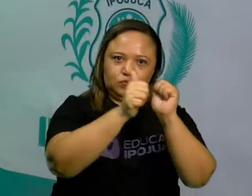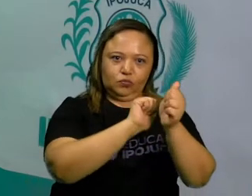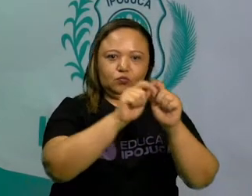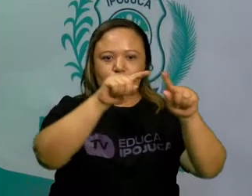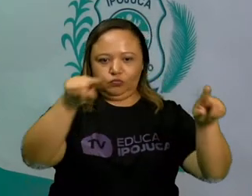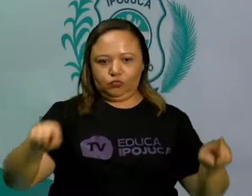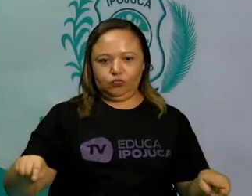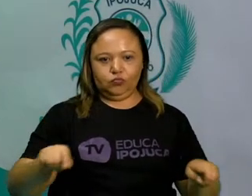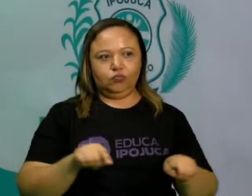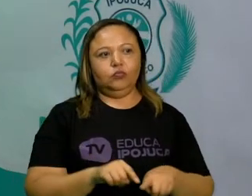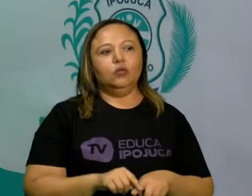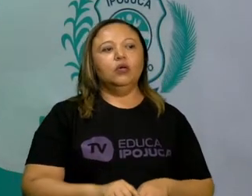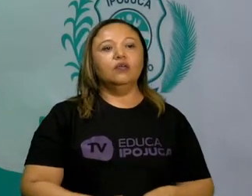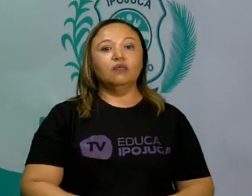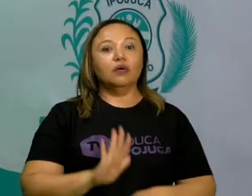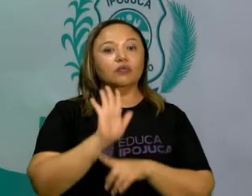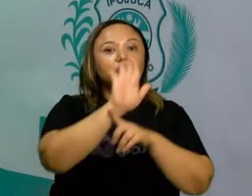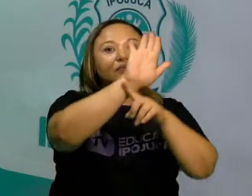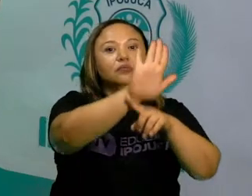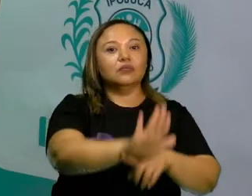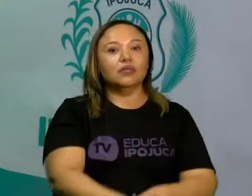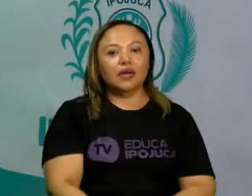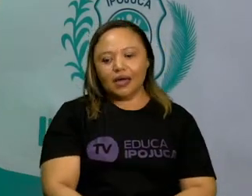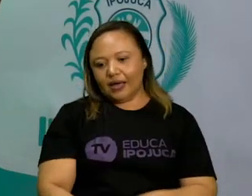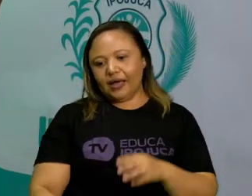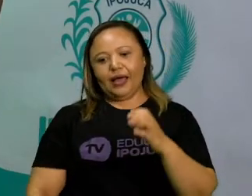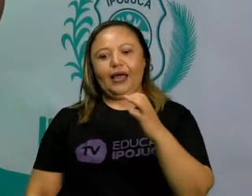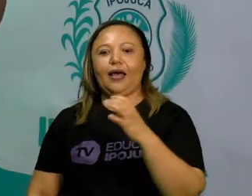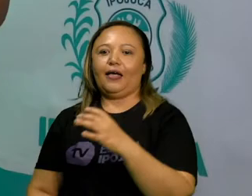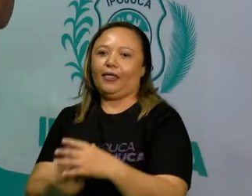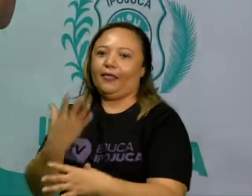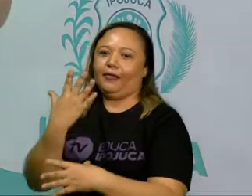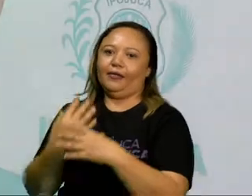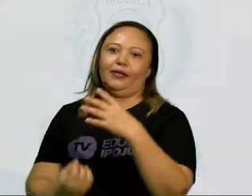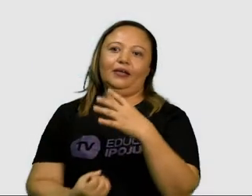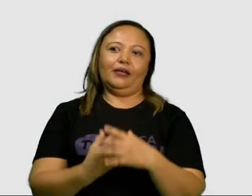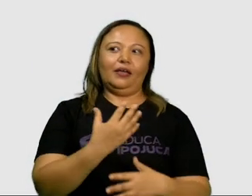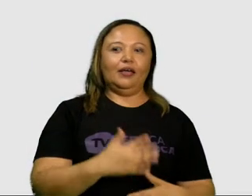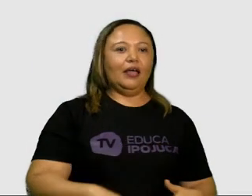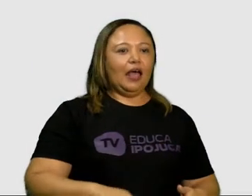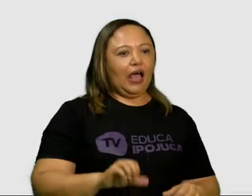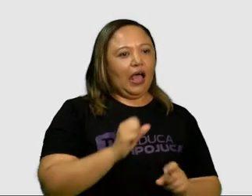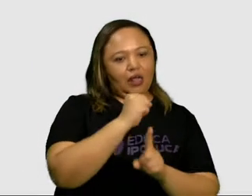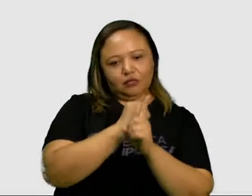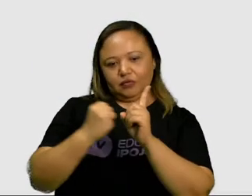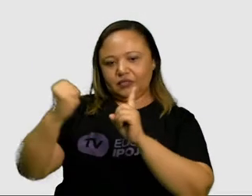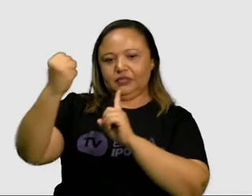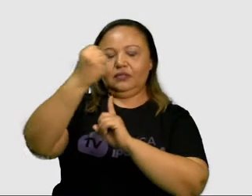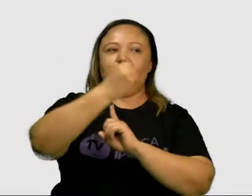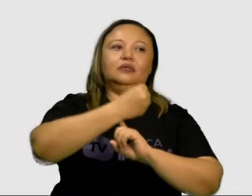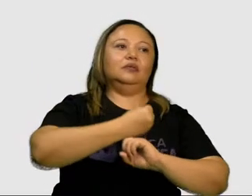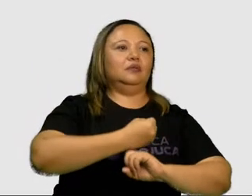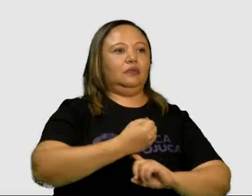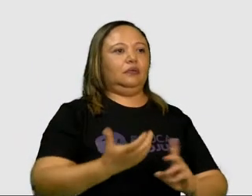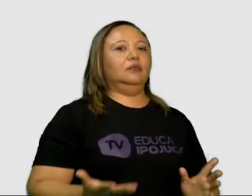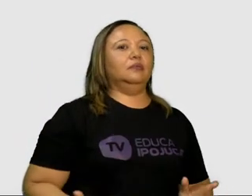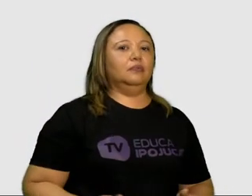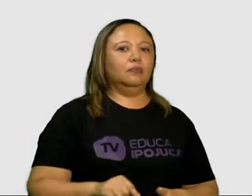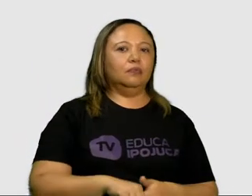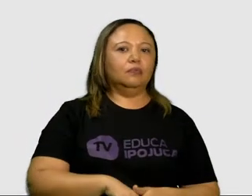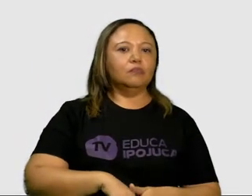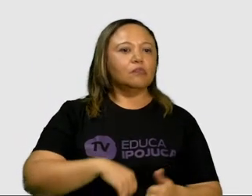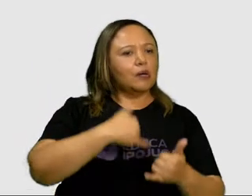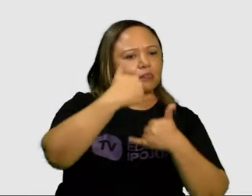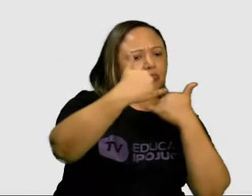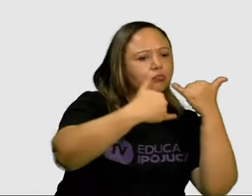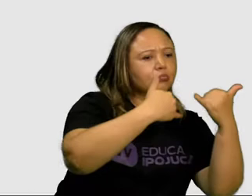de salão, eles vão estimular a criatividade, a criticidade, a socialização, sendo assim, uma atividade